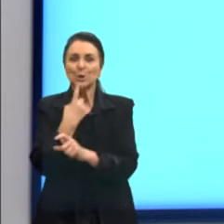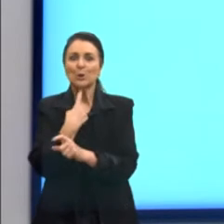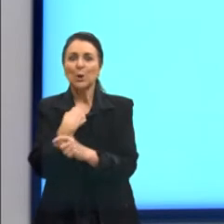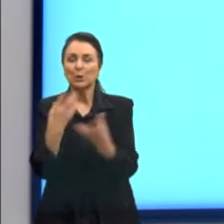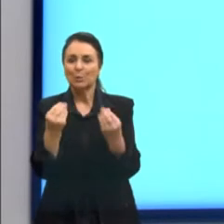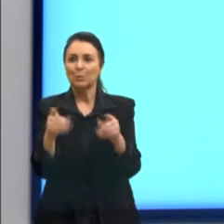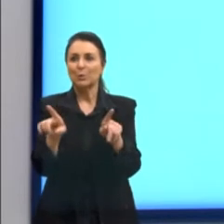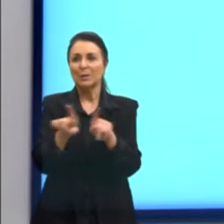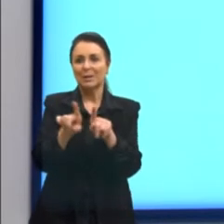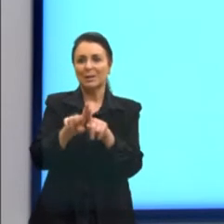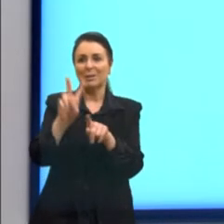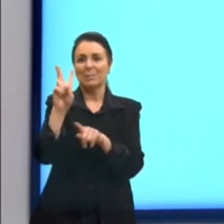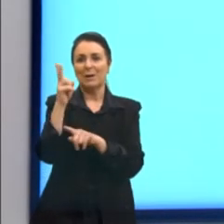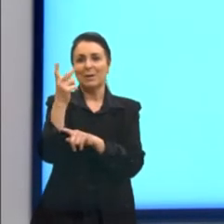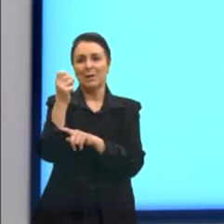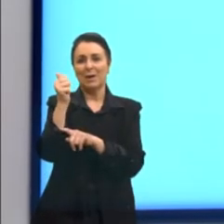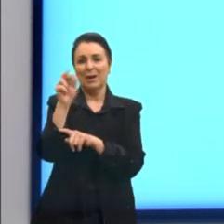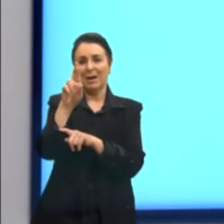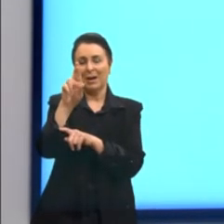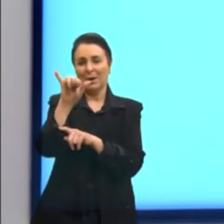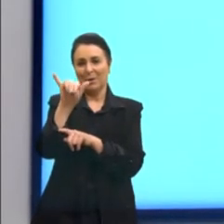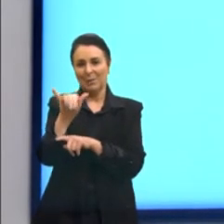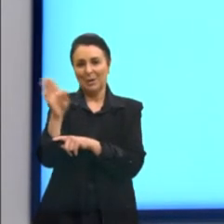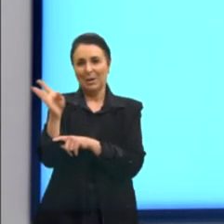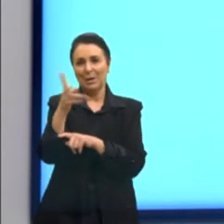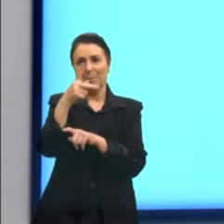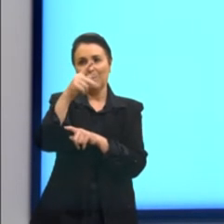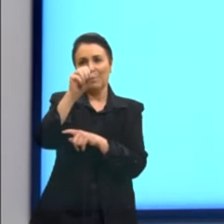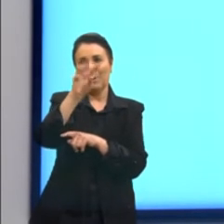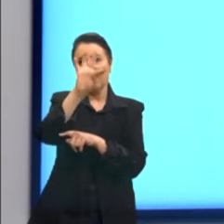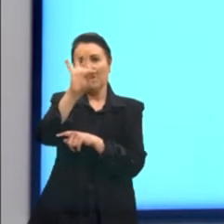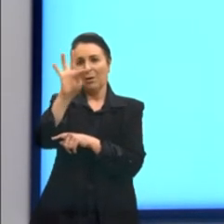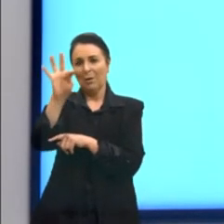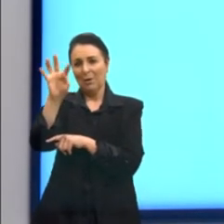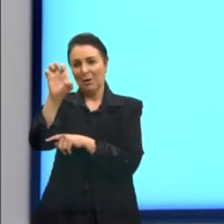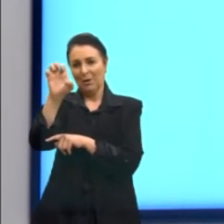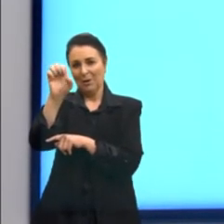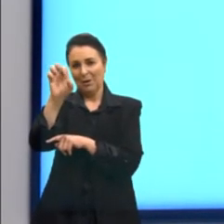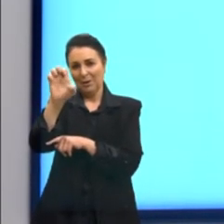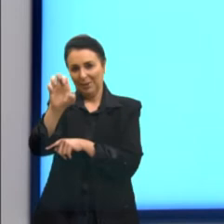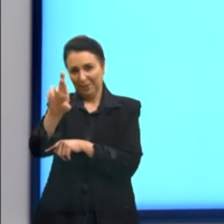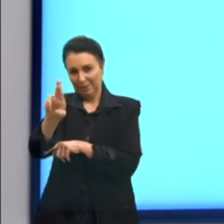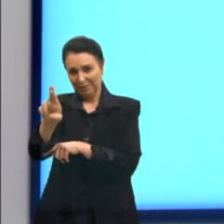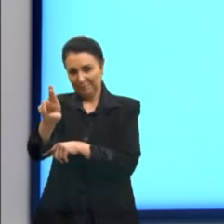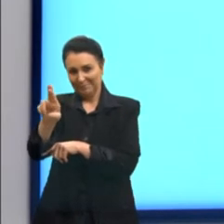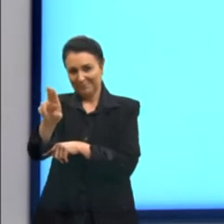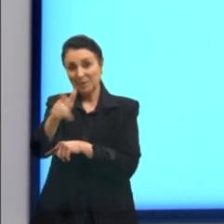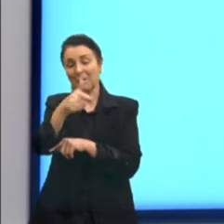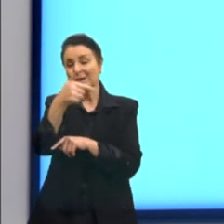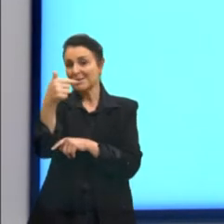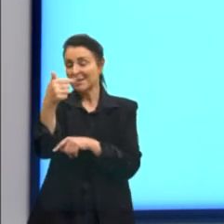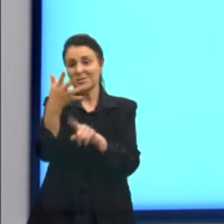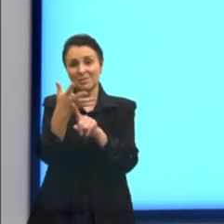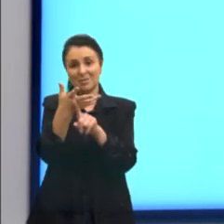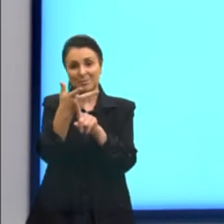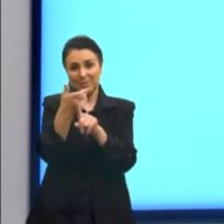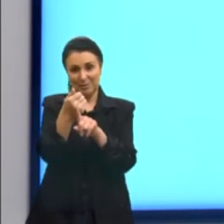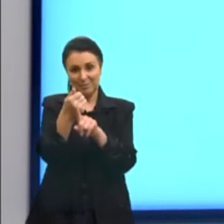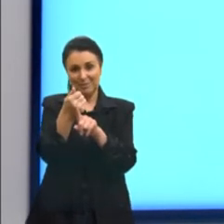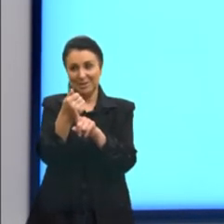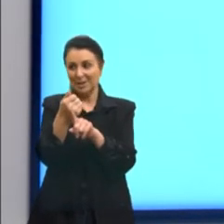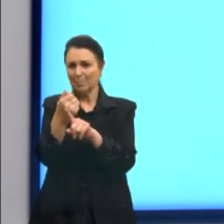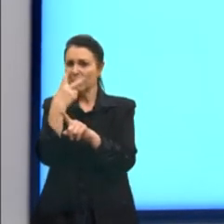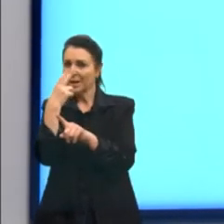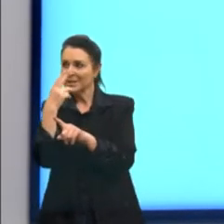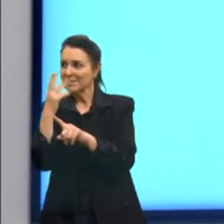fez um sucesso gigantesco. Então, o cinema começa a sétima arte, que eu acredito que seja quase que a junção de todas as